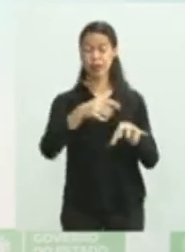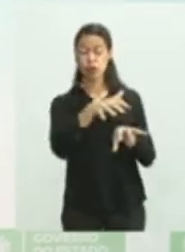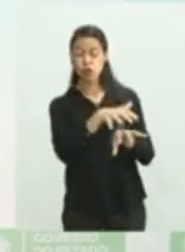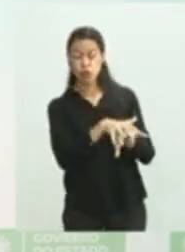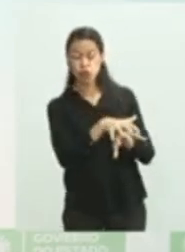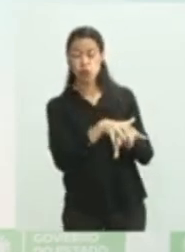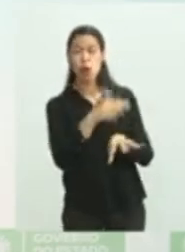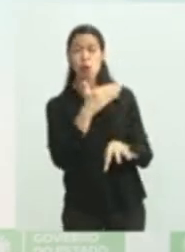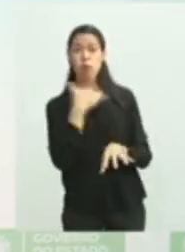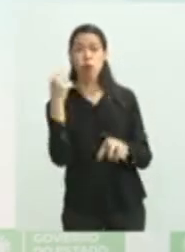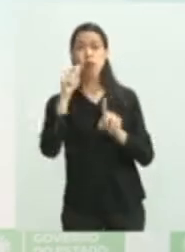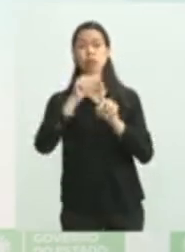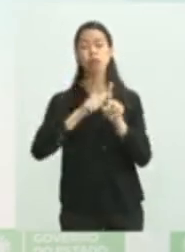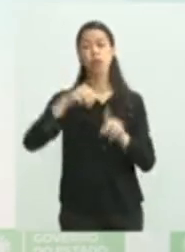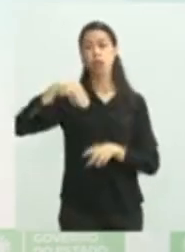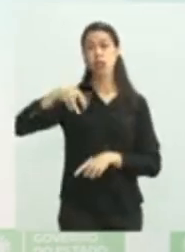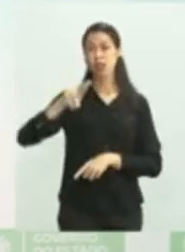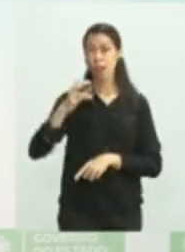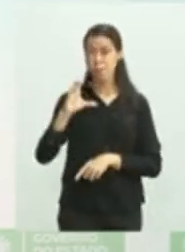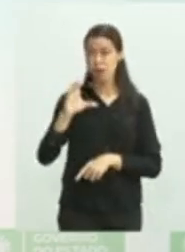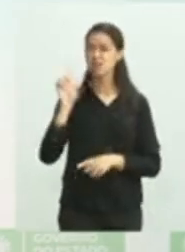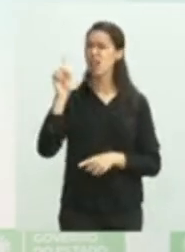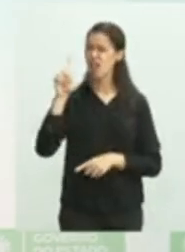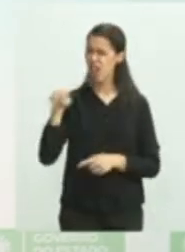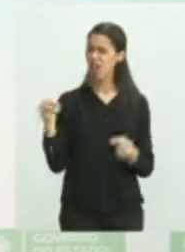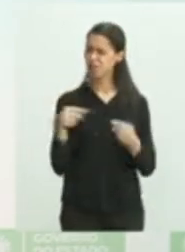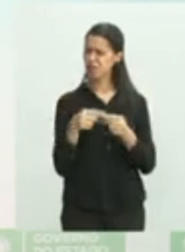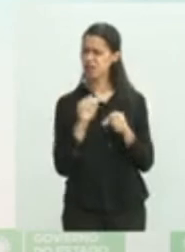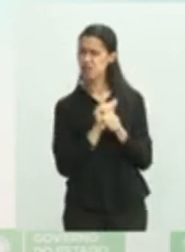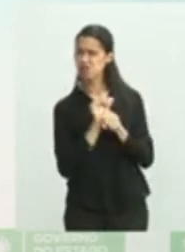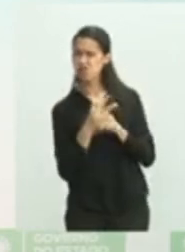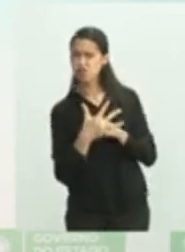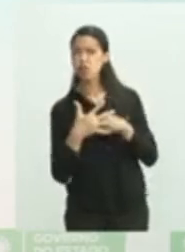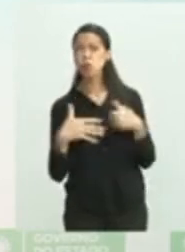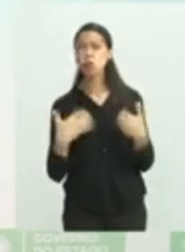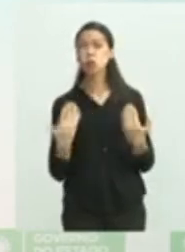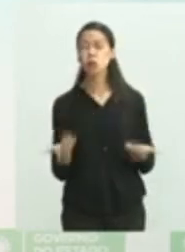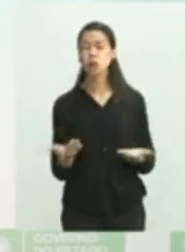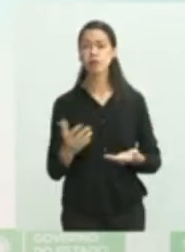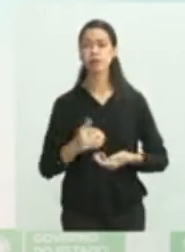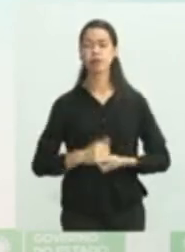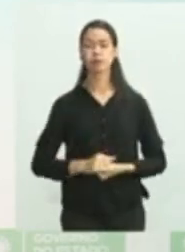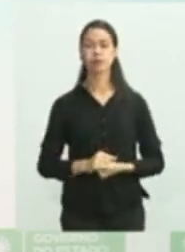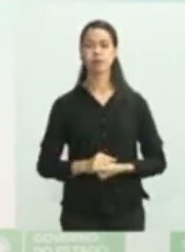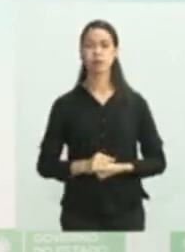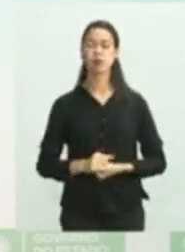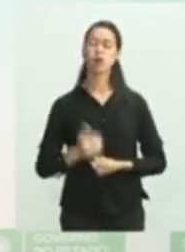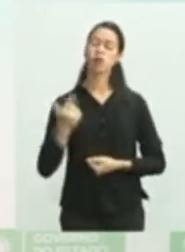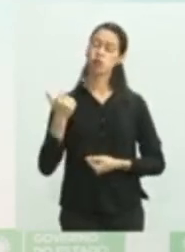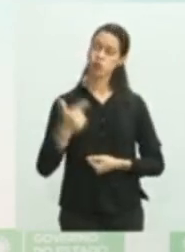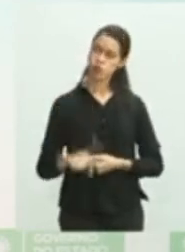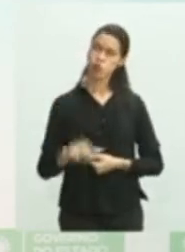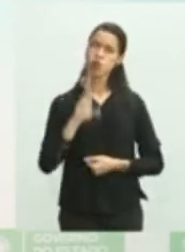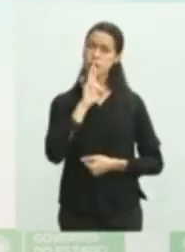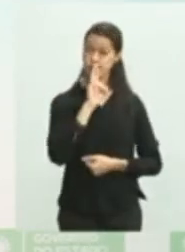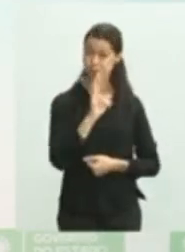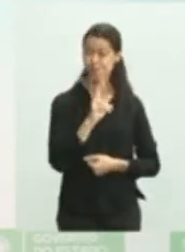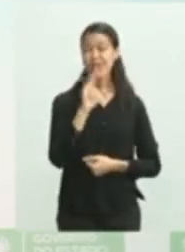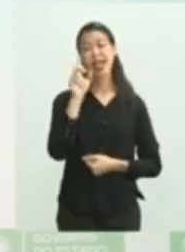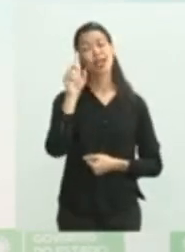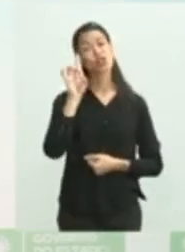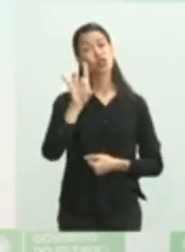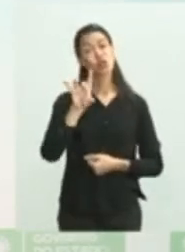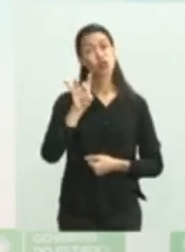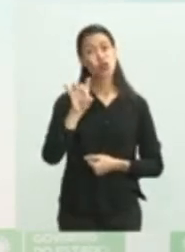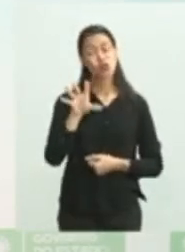coronavírus? Nós também só temos um caso confirmado em Cidrolândia, de uma profissional de saúde que